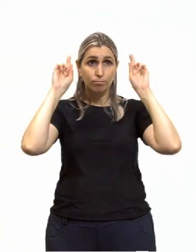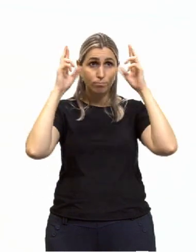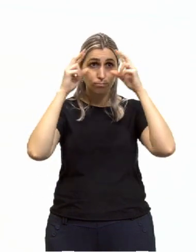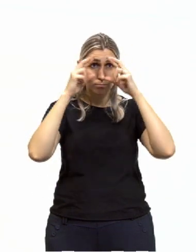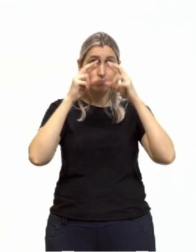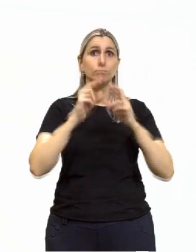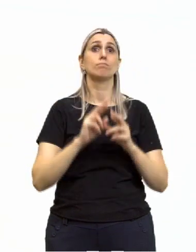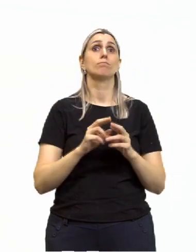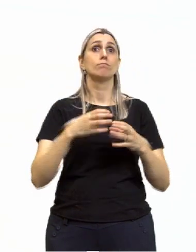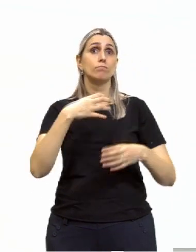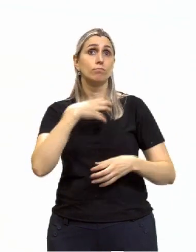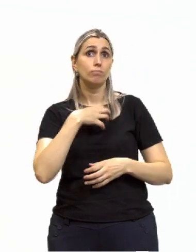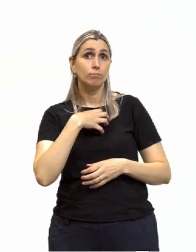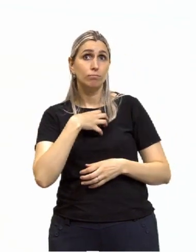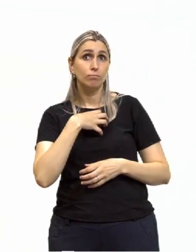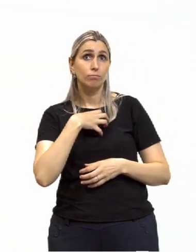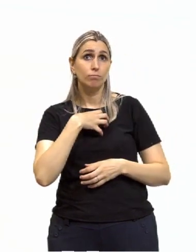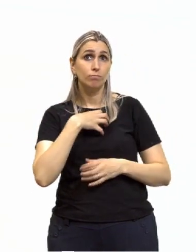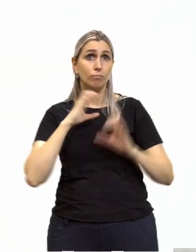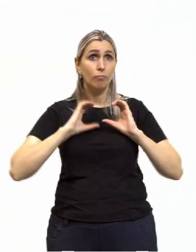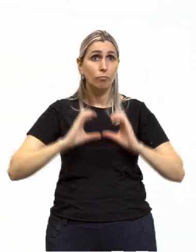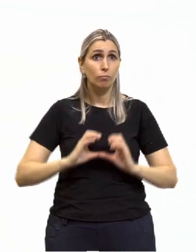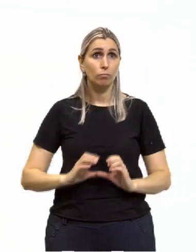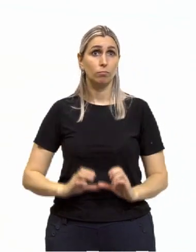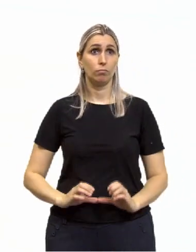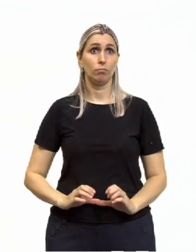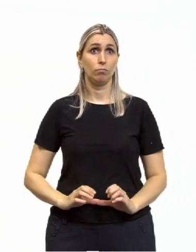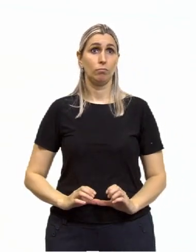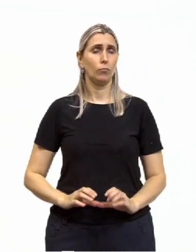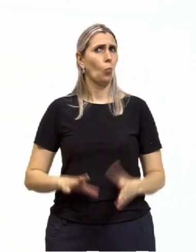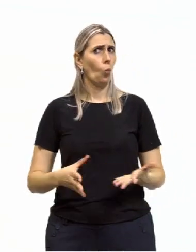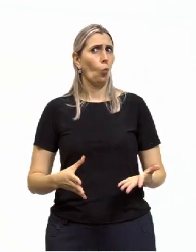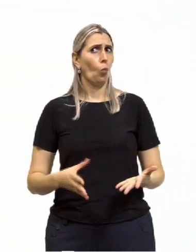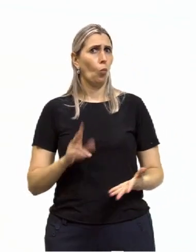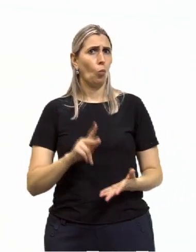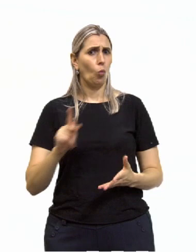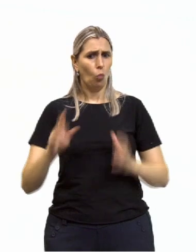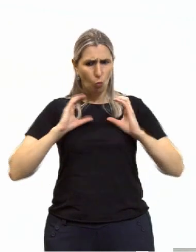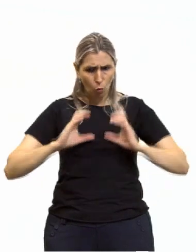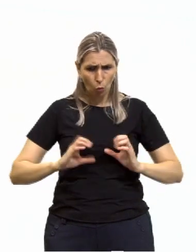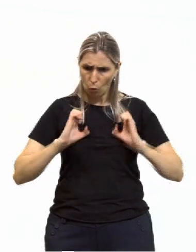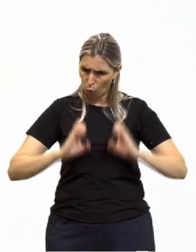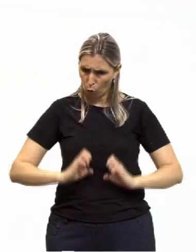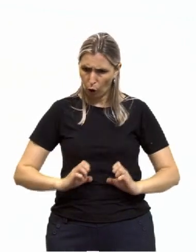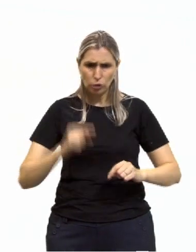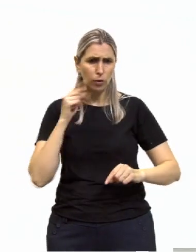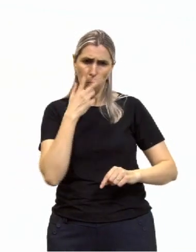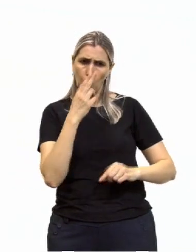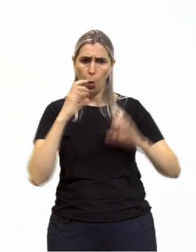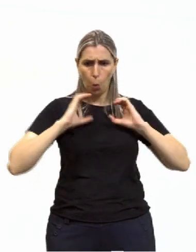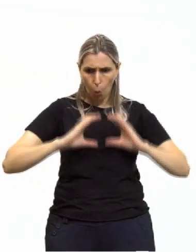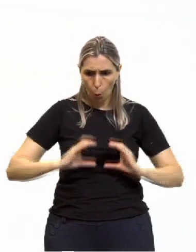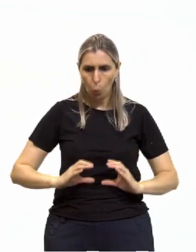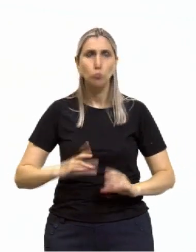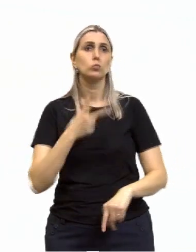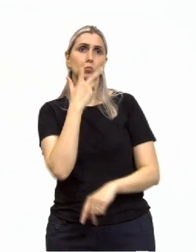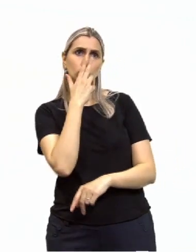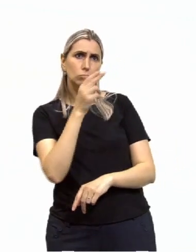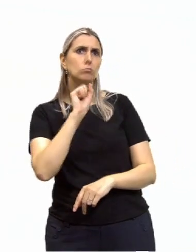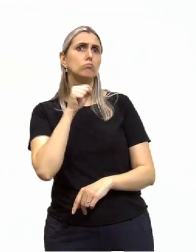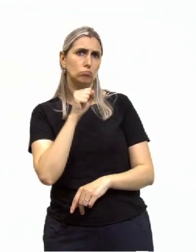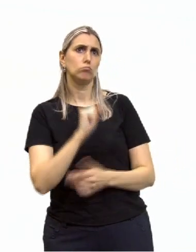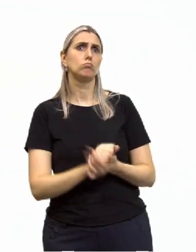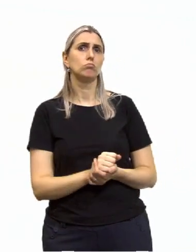etikos, modo de ser comportamento. Ufa, professor, ética é comportamento? Exatamente. Então, sei. Que bom.